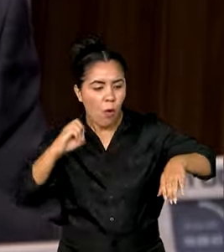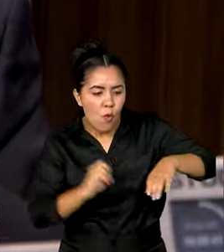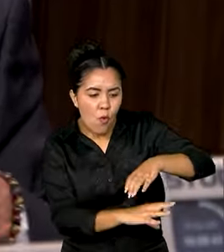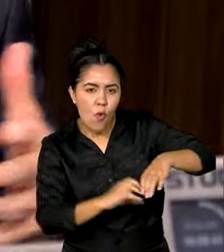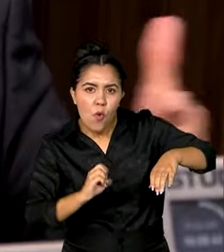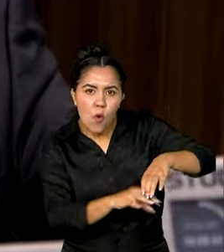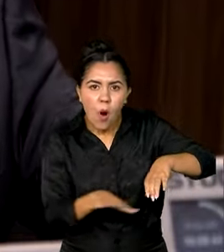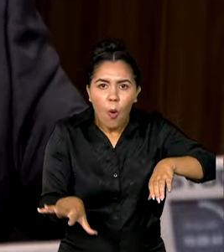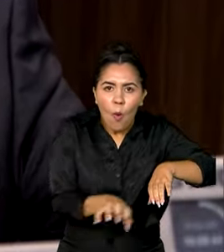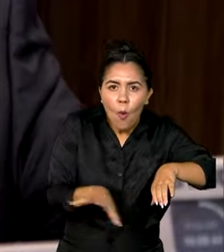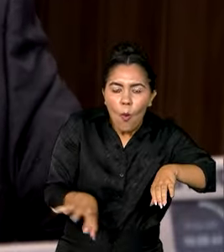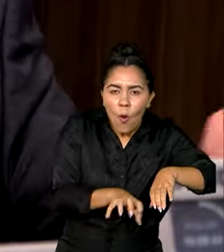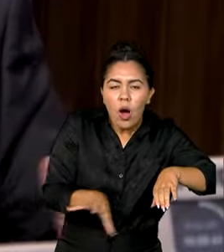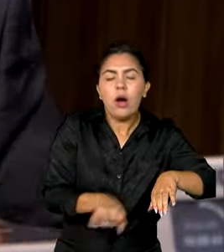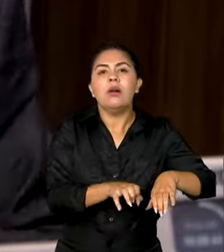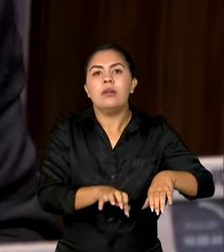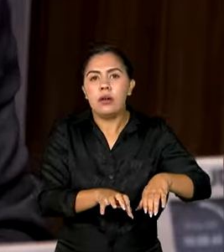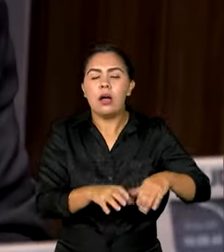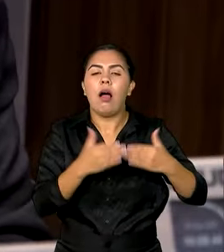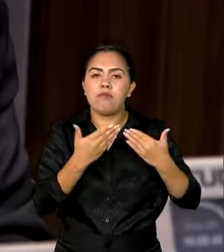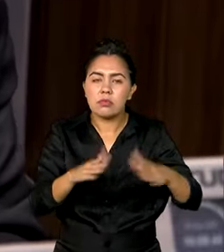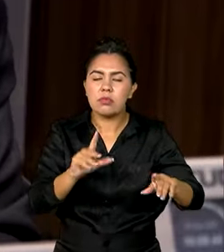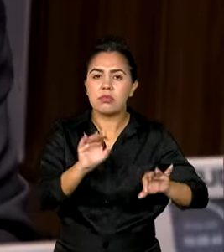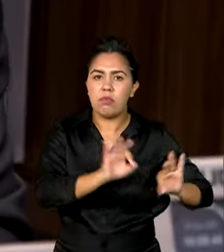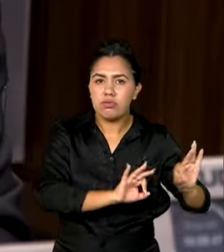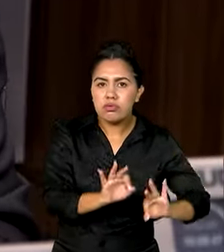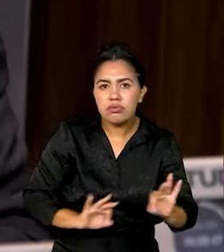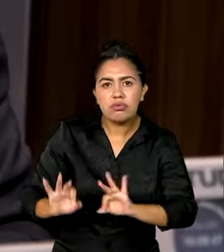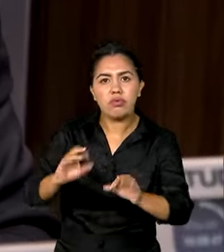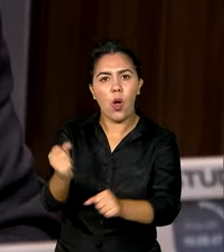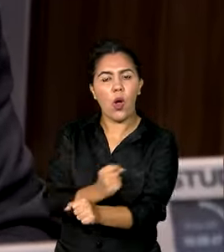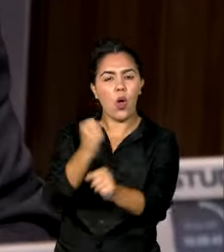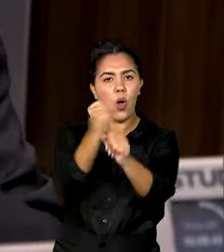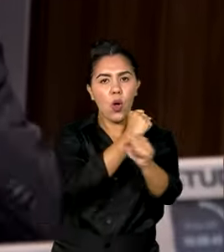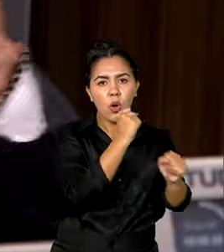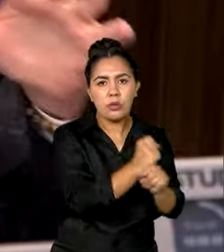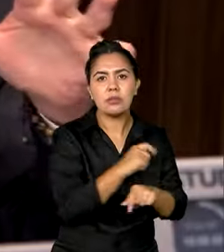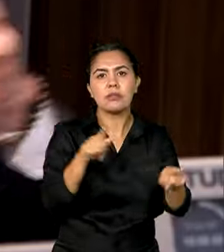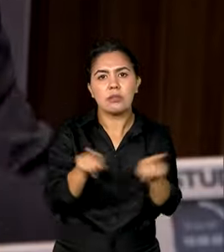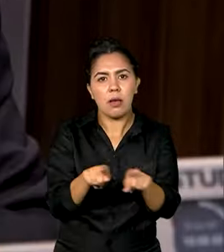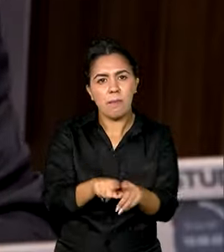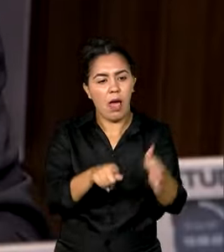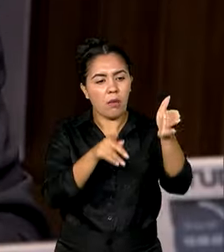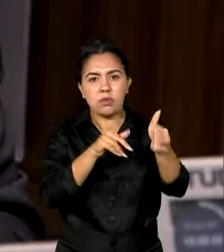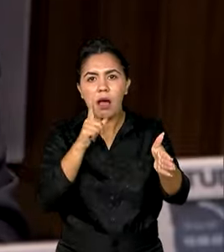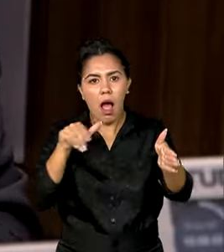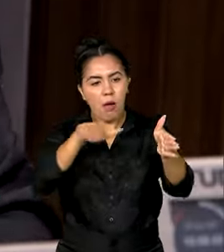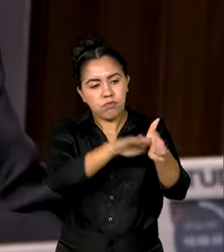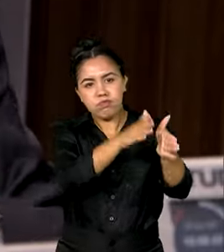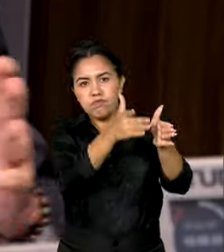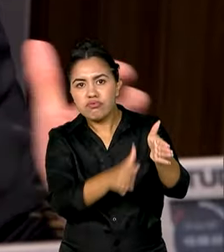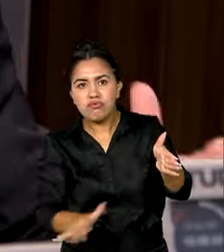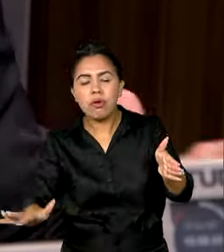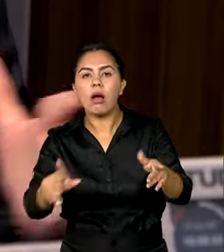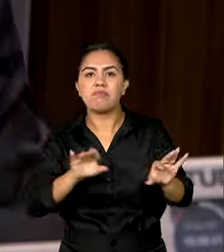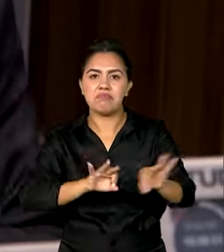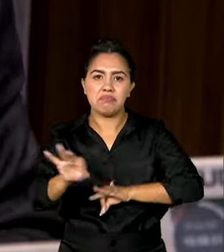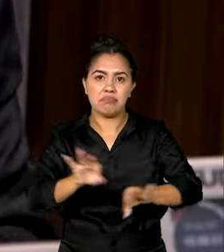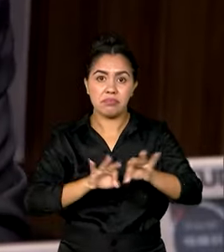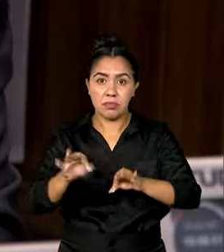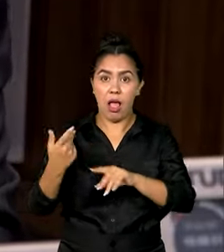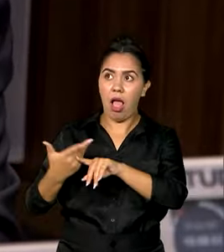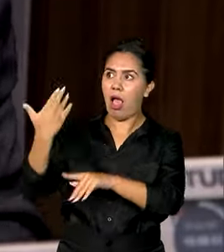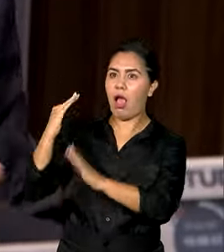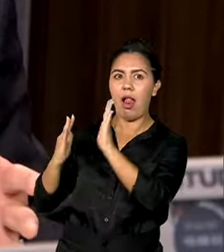feitas com os recursos alocados a partir daquela época. Grandes obras de contenção de encosta, no PAC encosta, foram feitas a partir daquela época.